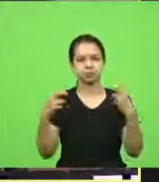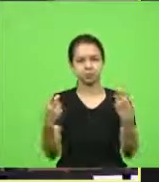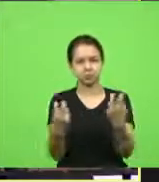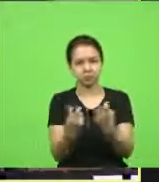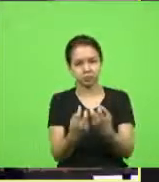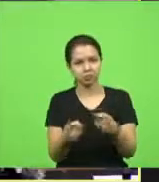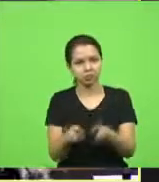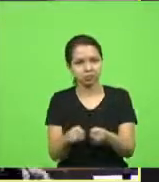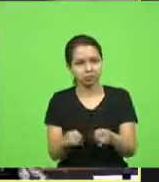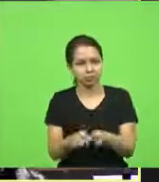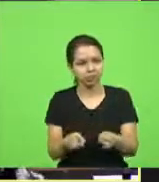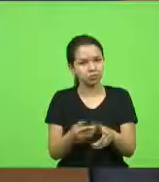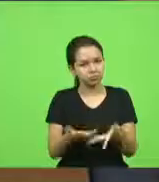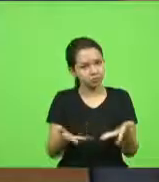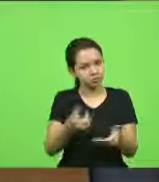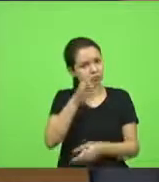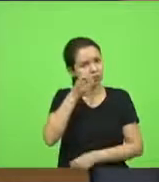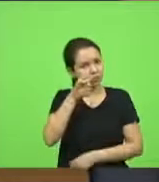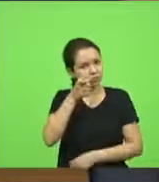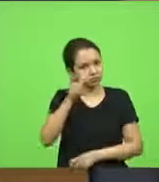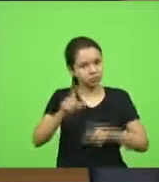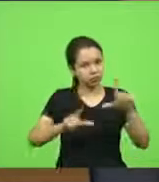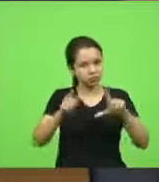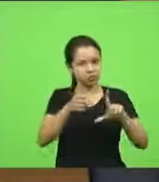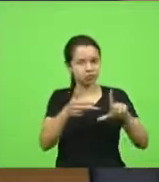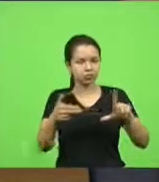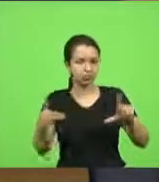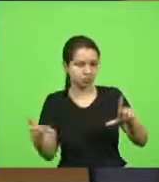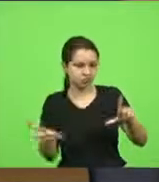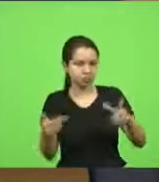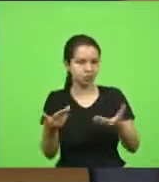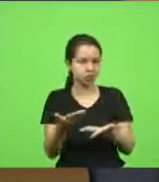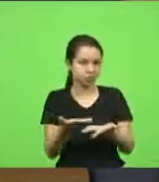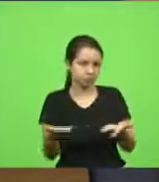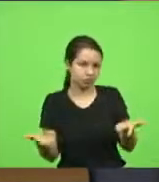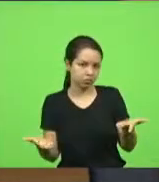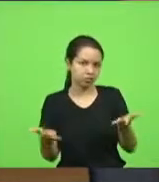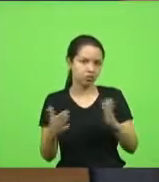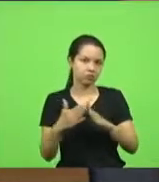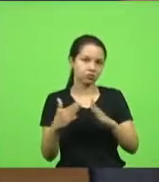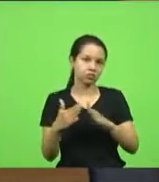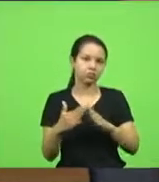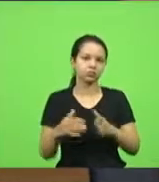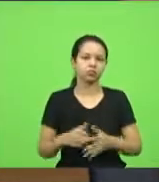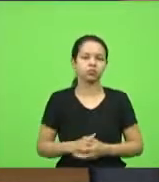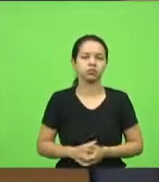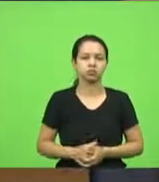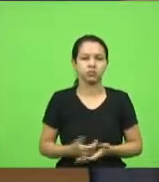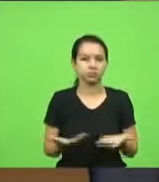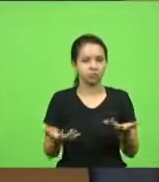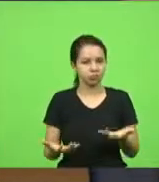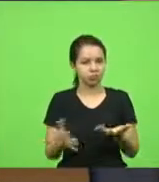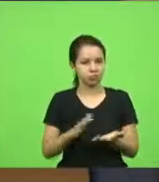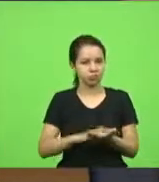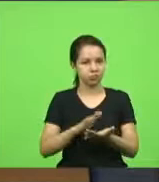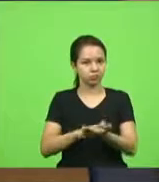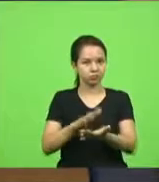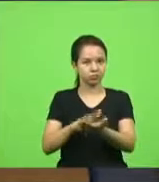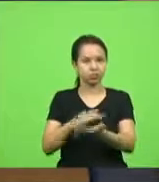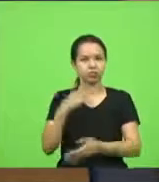como quem nos assiste nos canais respectivos e os colegas que estão em home office. Quero parabenizar o deputado João Amin